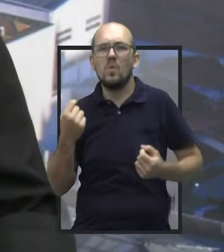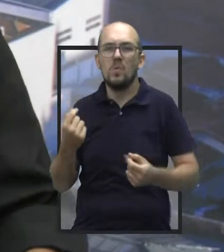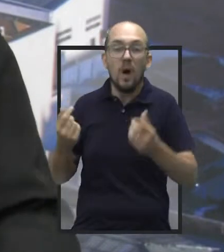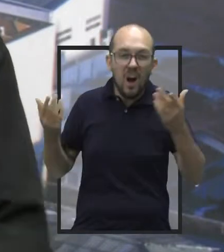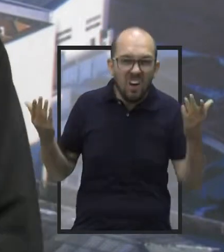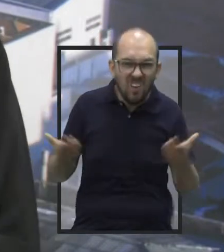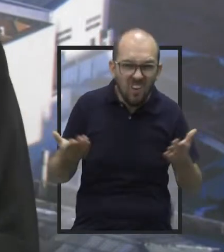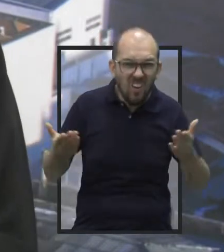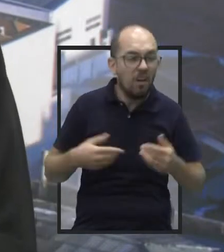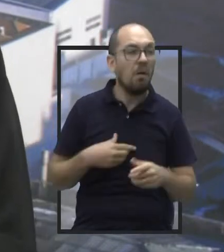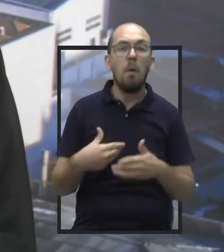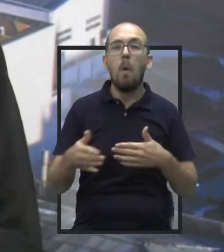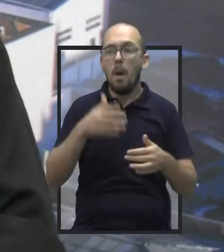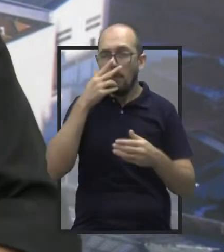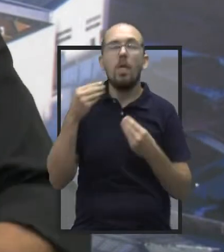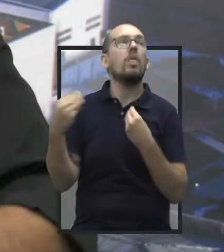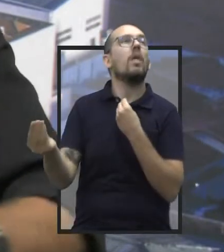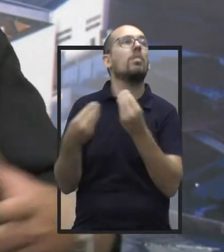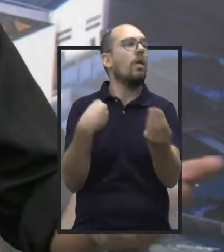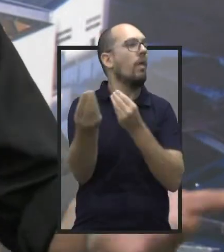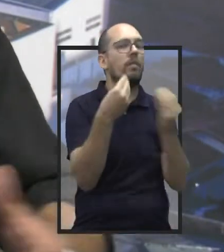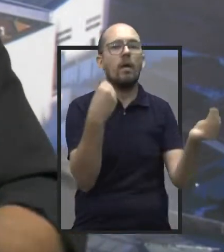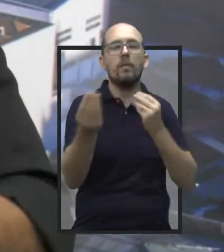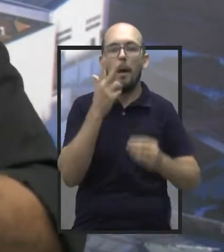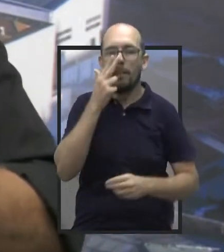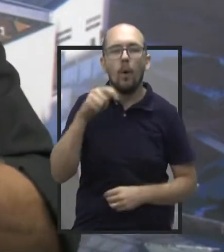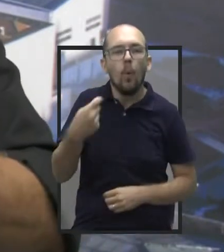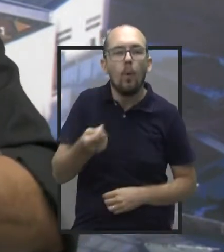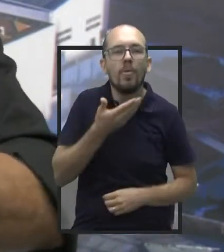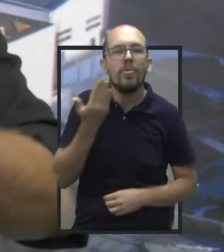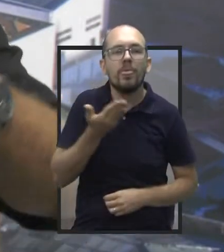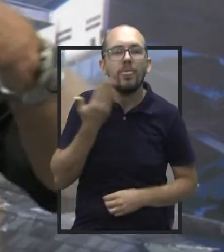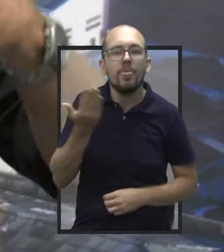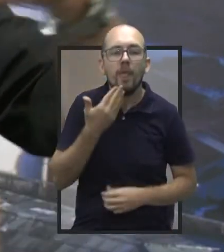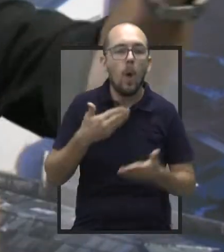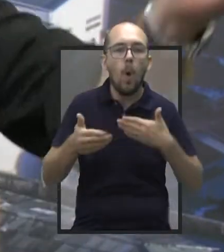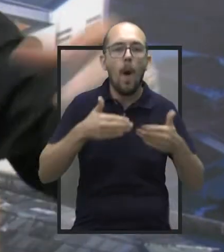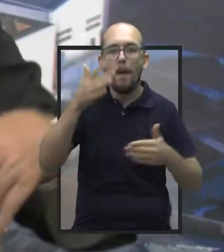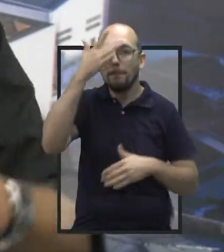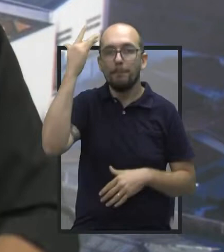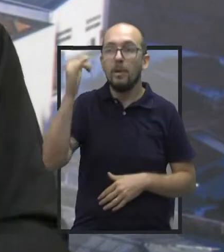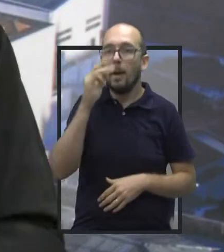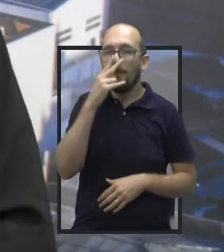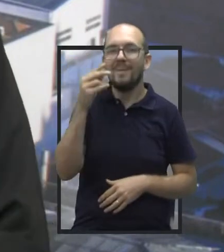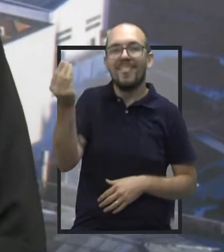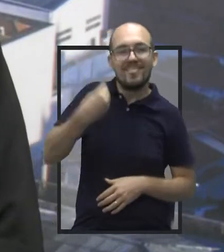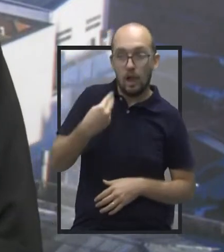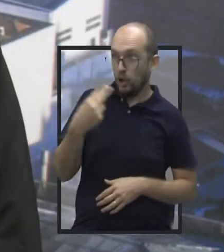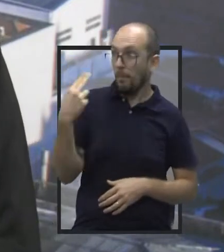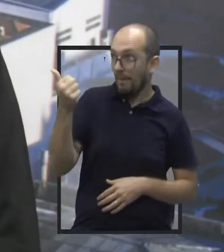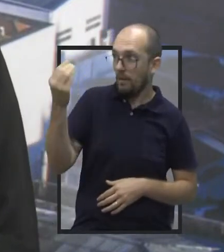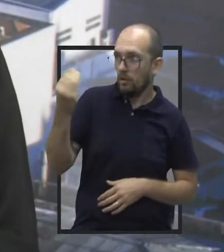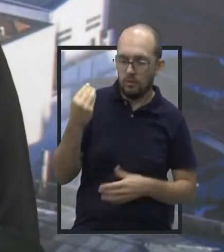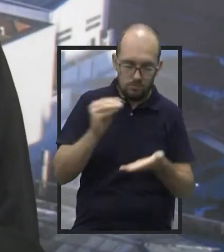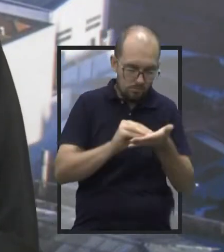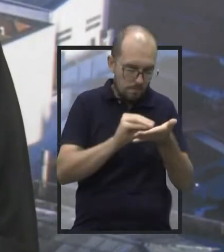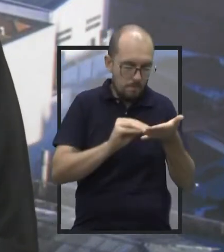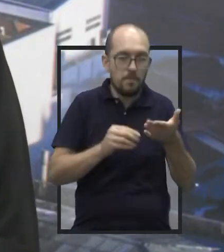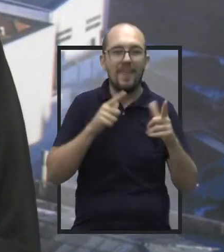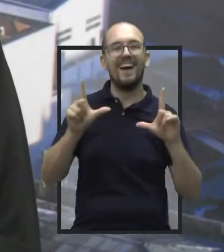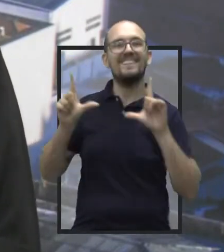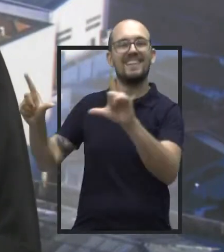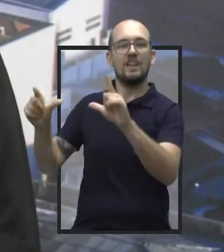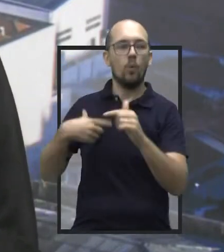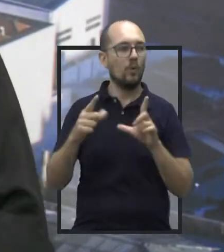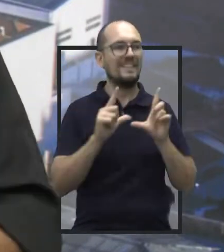Virou uma carne de vaca, certo? Virou uma coisa tão fácil, de qualquer jeito a pessoa manda o nome só, já pega título de cidadão. Tem um